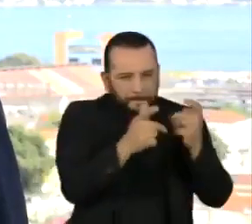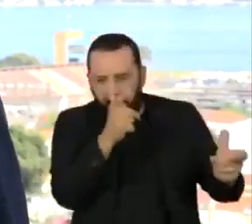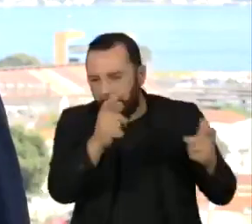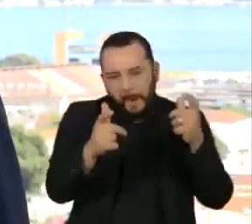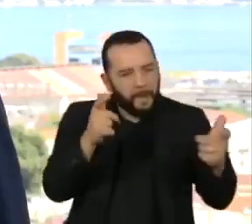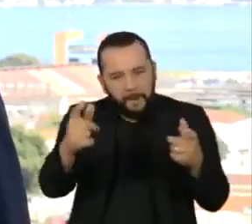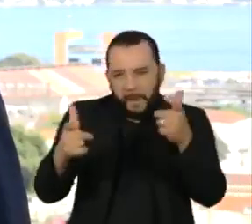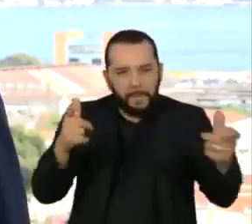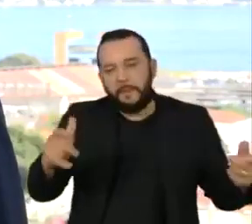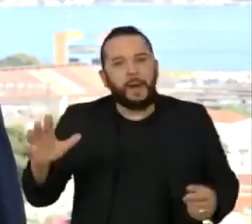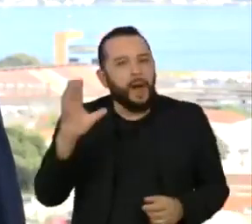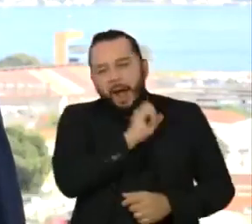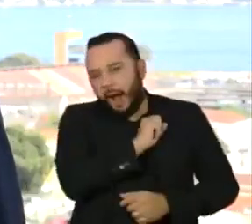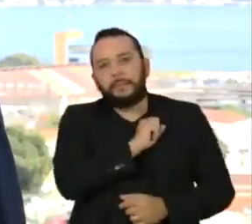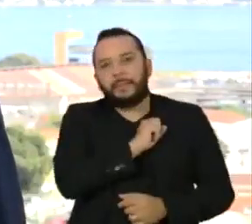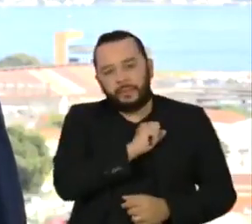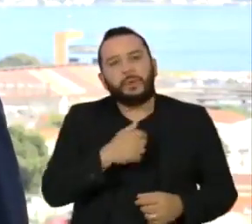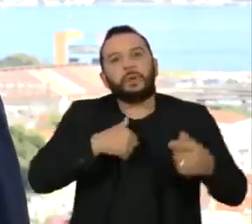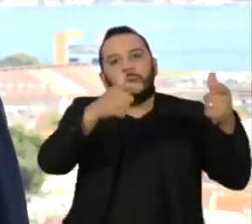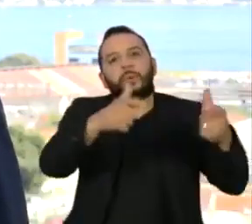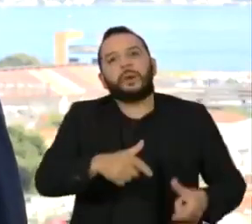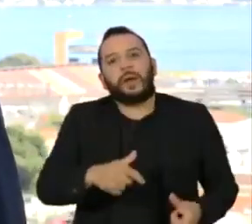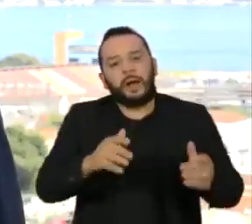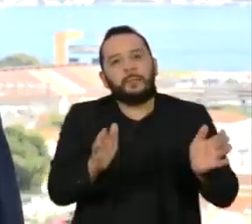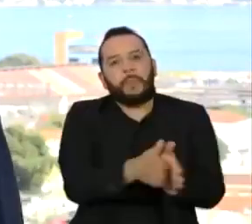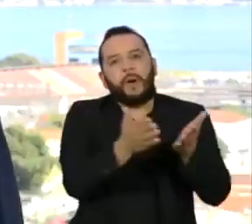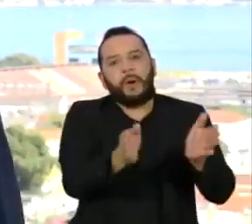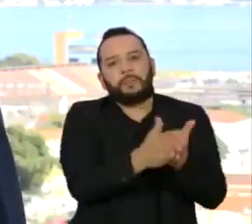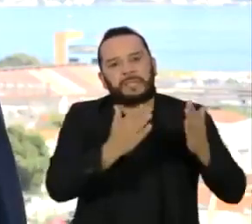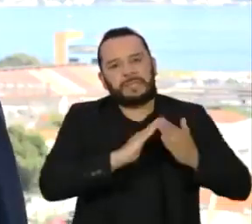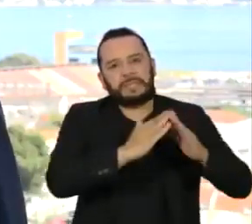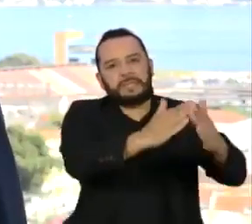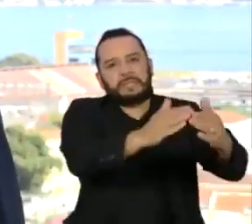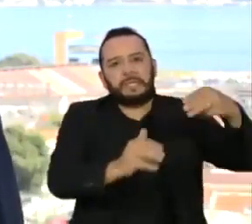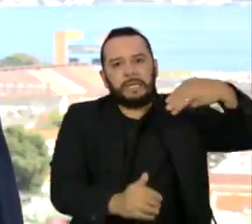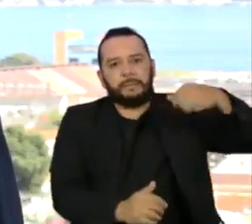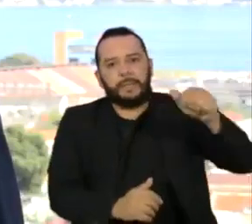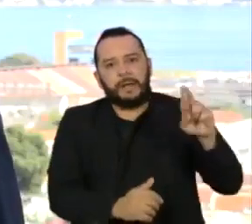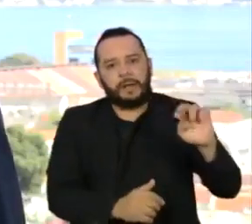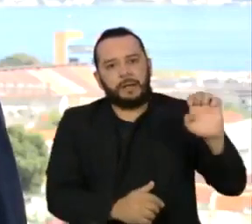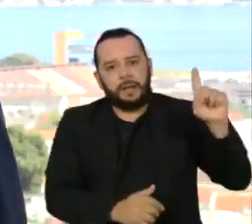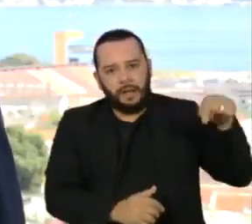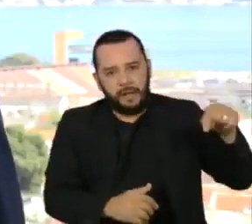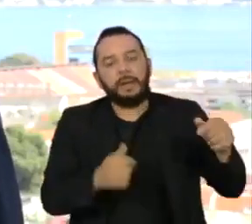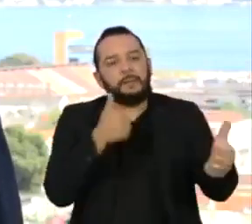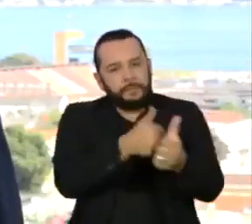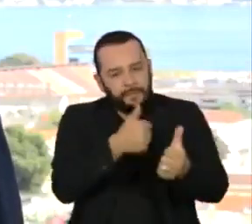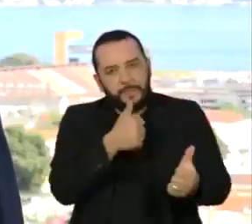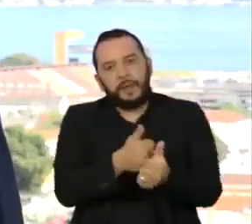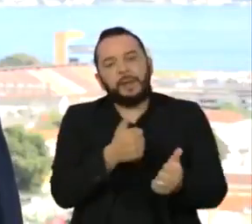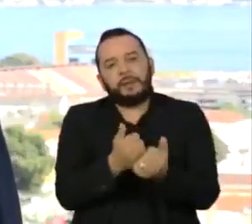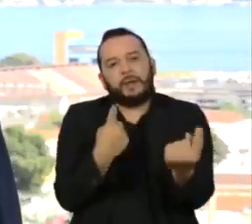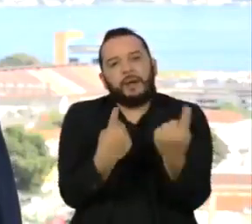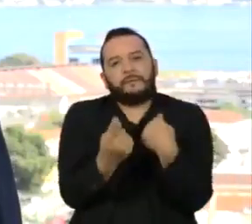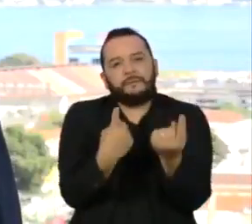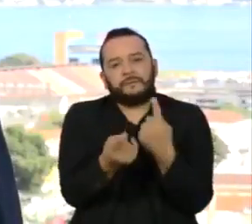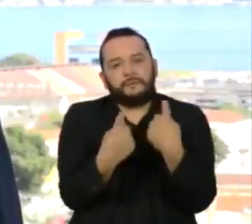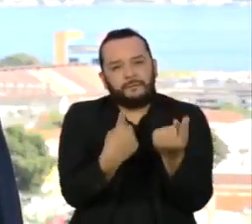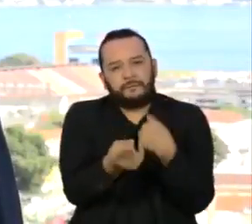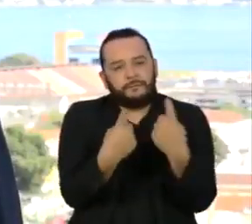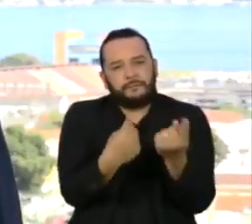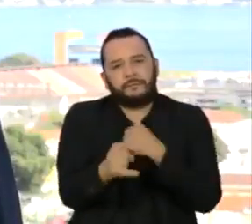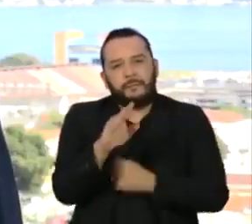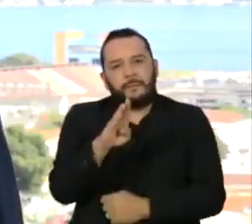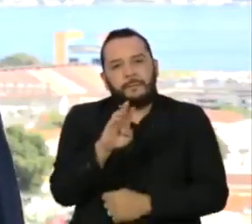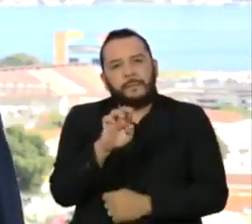mais pobres da cidade. O Complexo da Maré, localizado às margens da Avenida Brasil e Linha Vermelha, possui uma população estimada